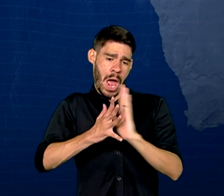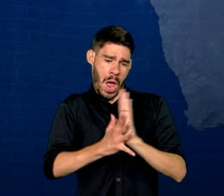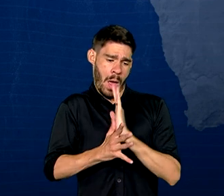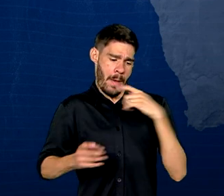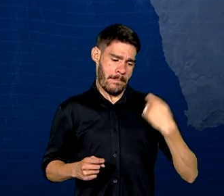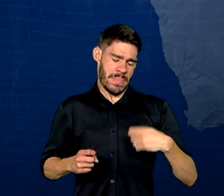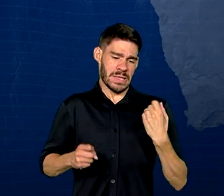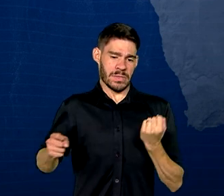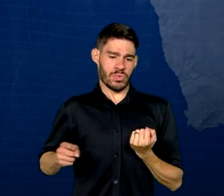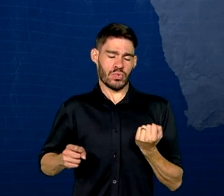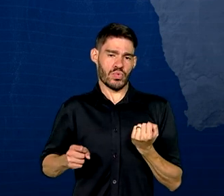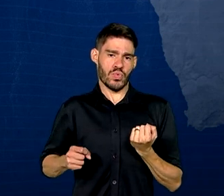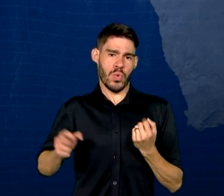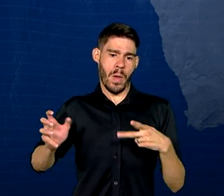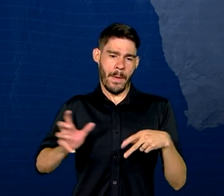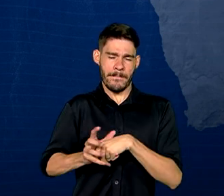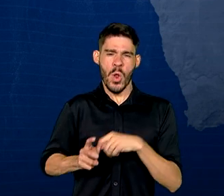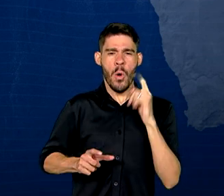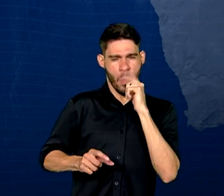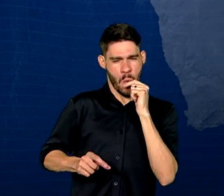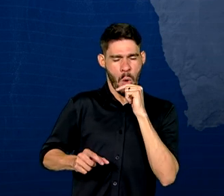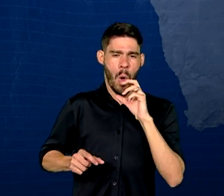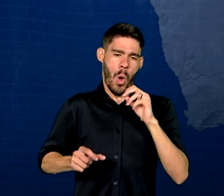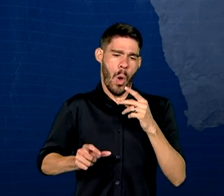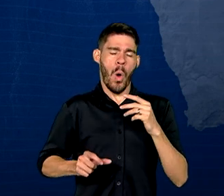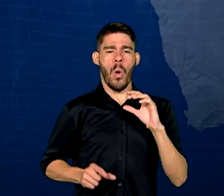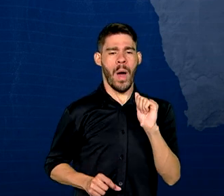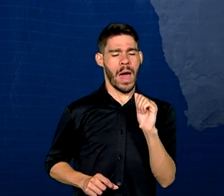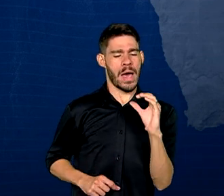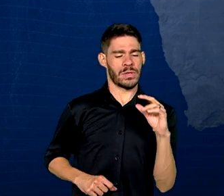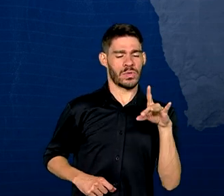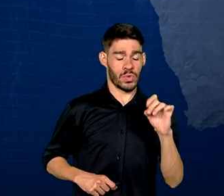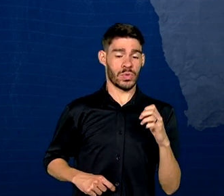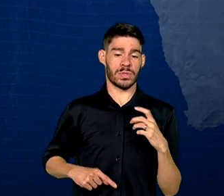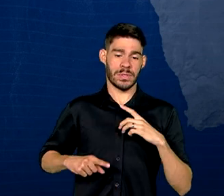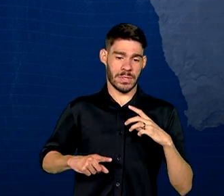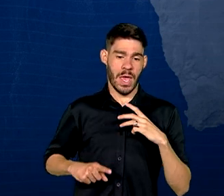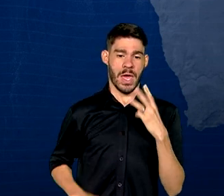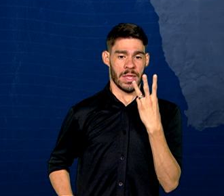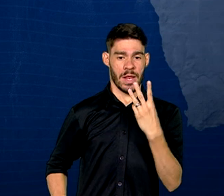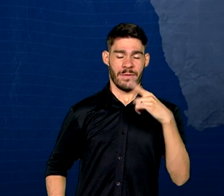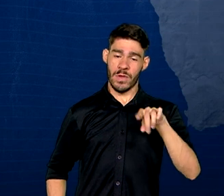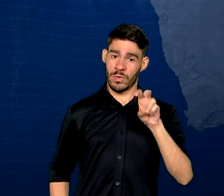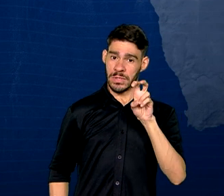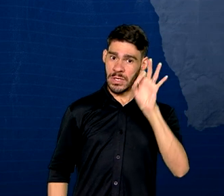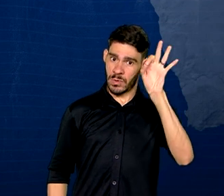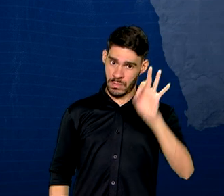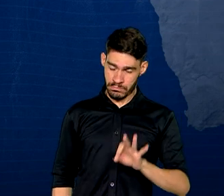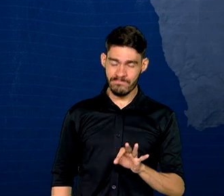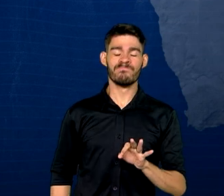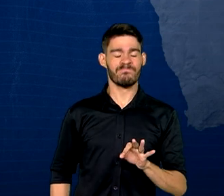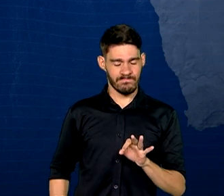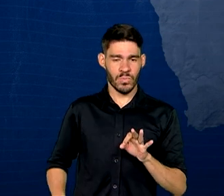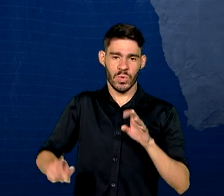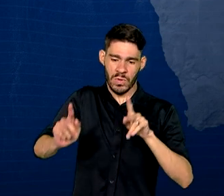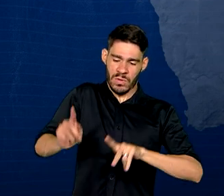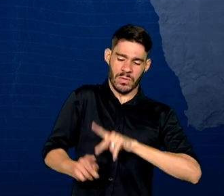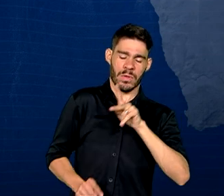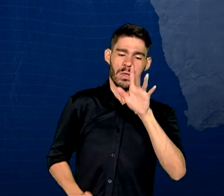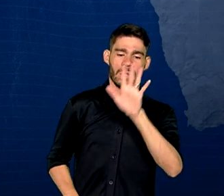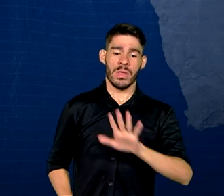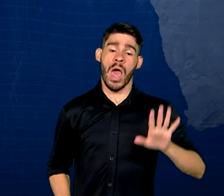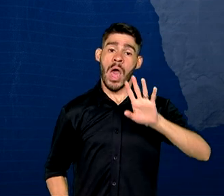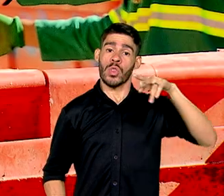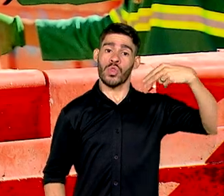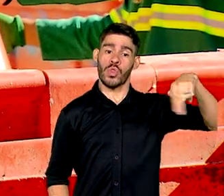carro, pipa e açudes. É a realidade de 3,5% da população da região